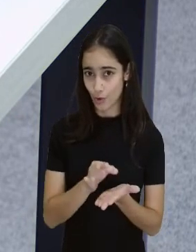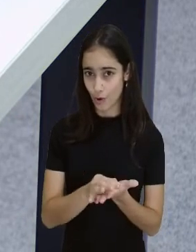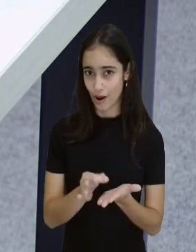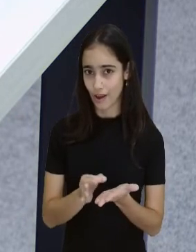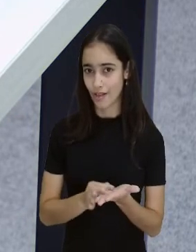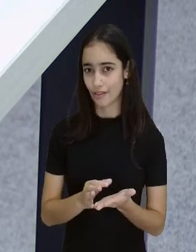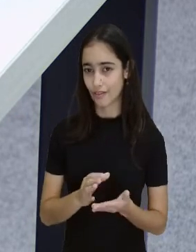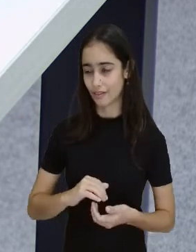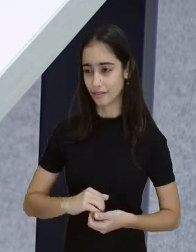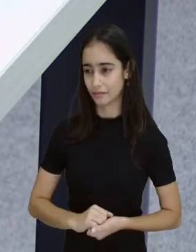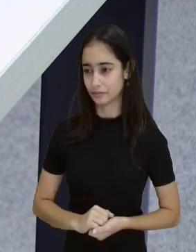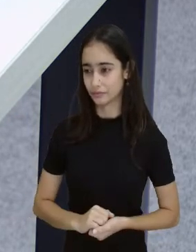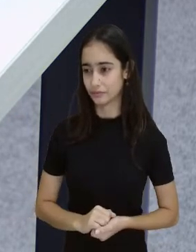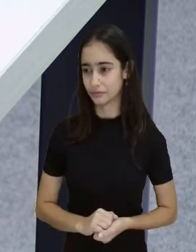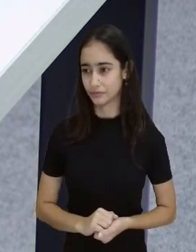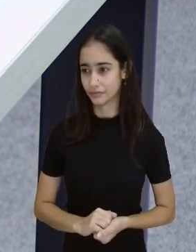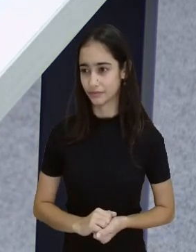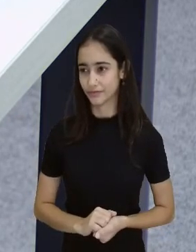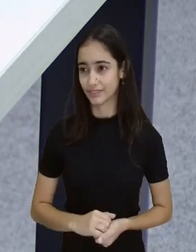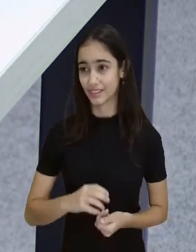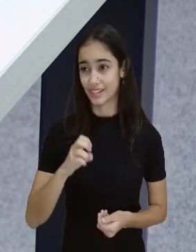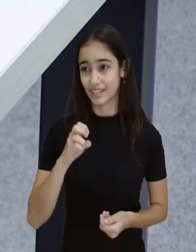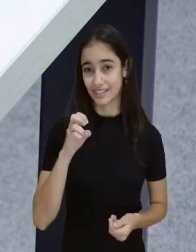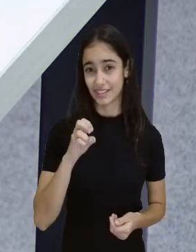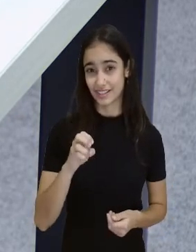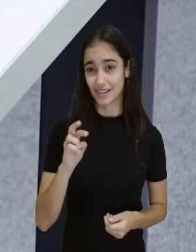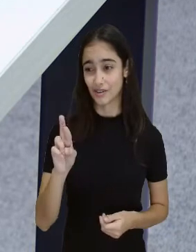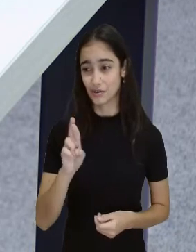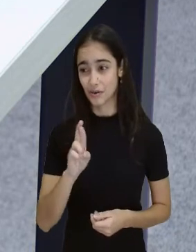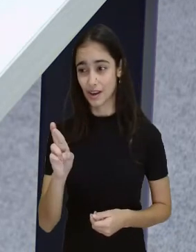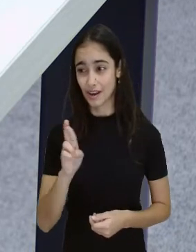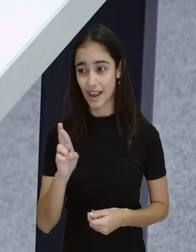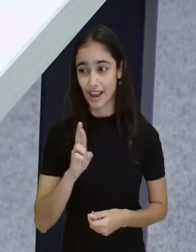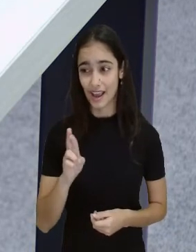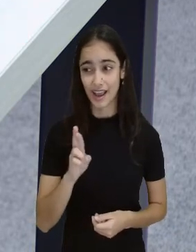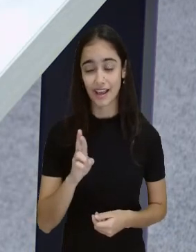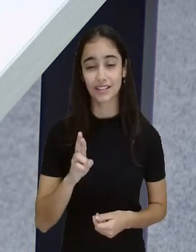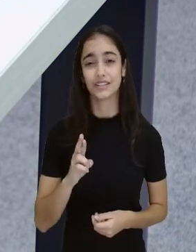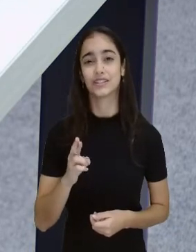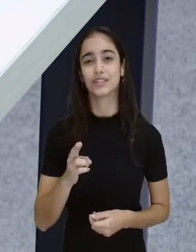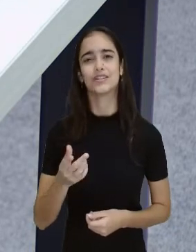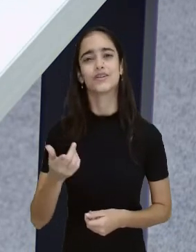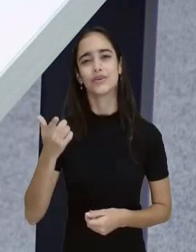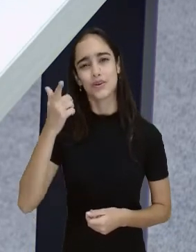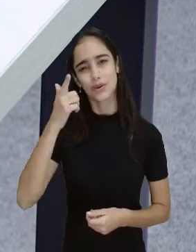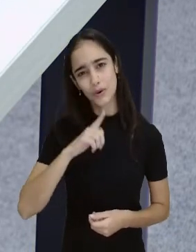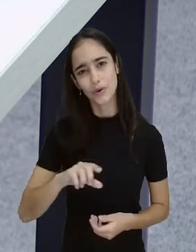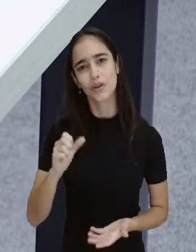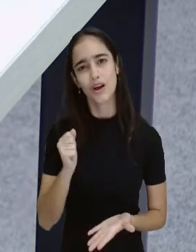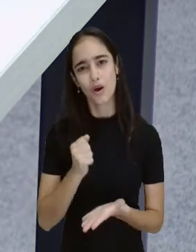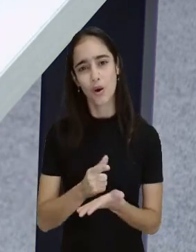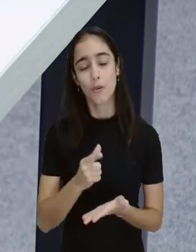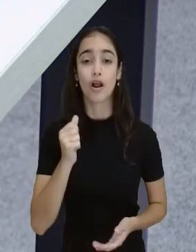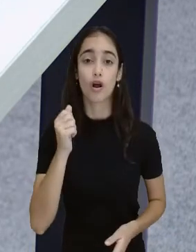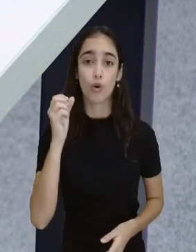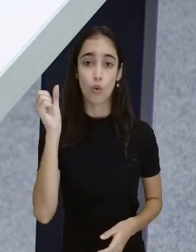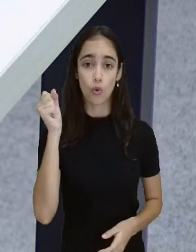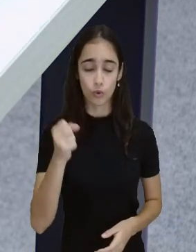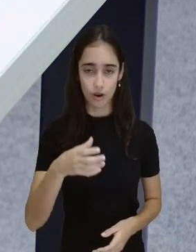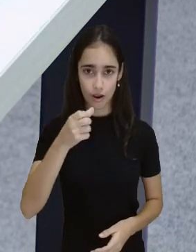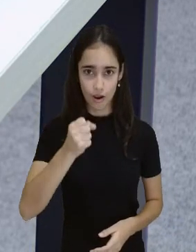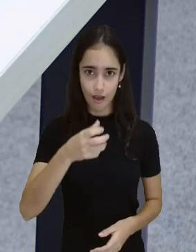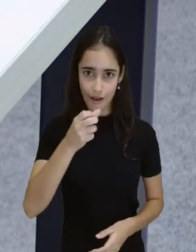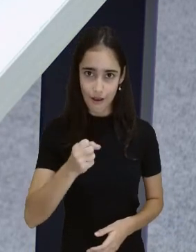Com esses 5 reais só dava para comprar o que aqui? Com o leite. Poderia comprar só o leite. Só o leite. Ou poderia